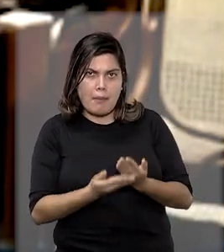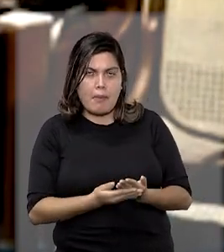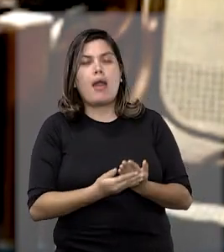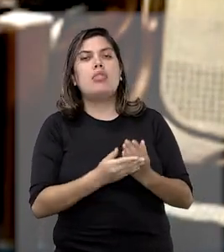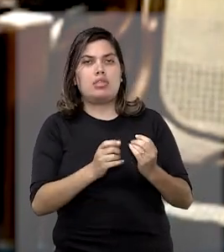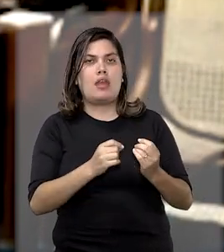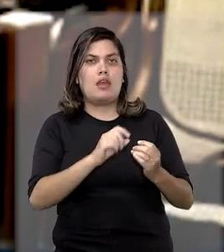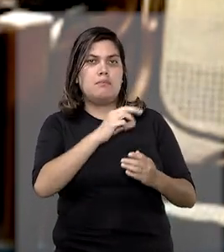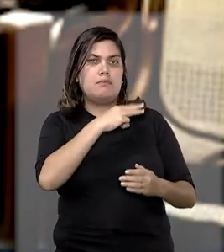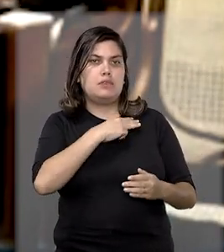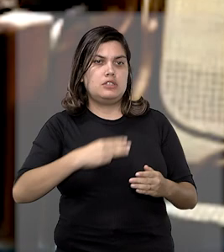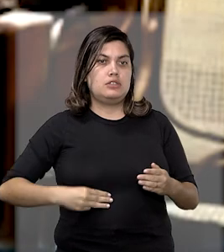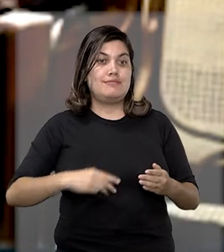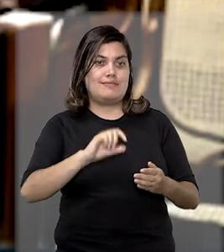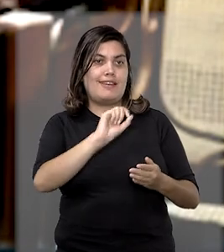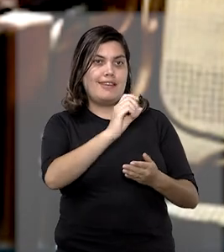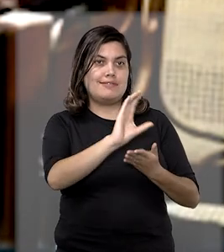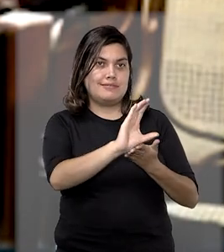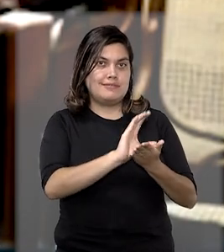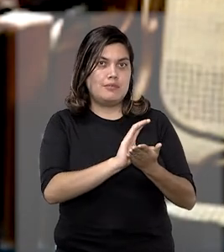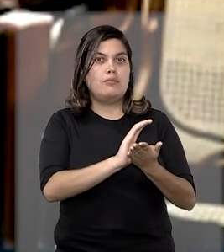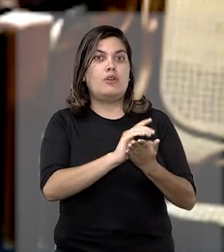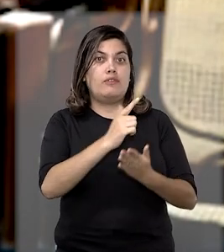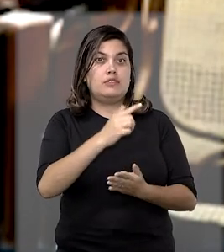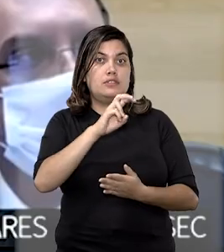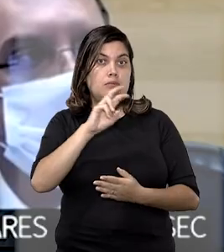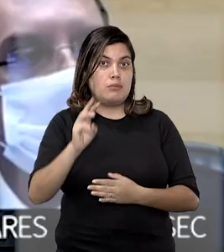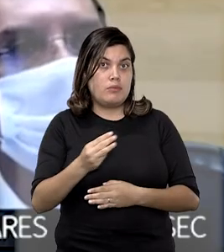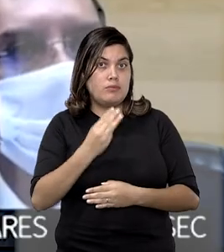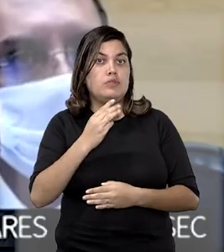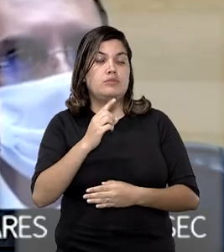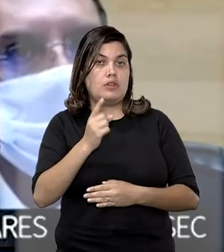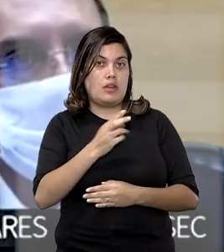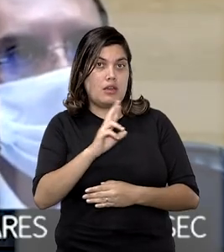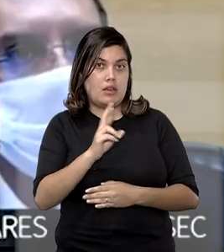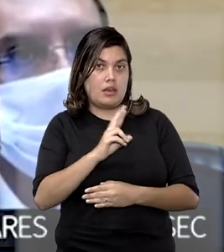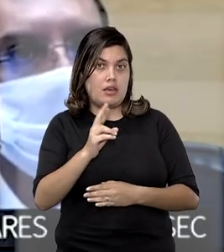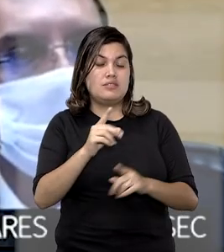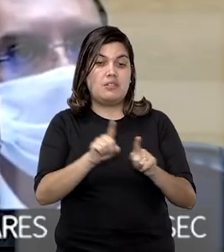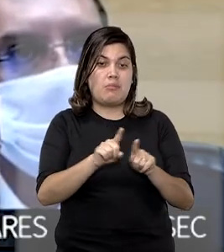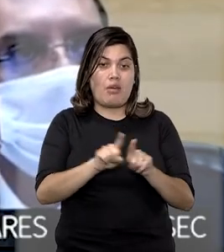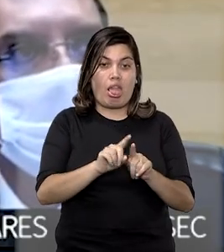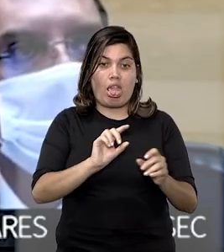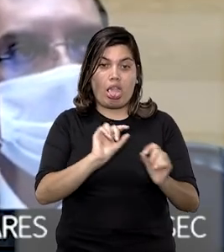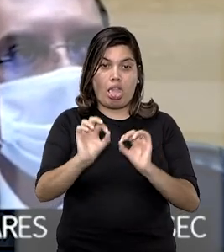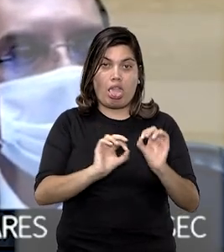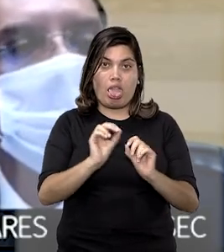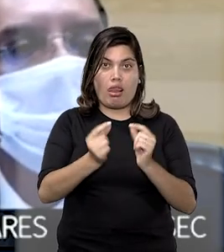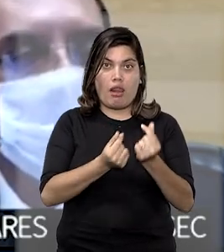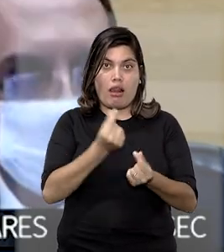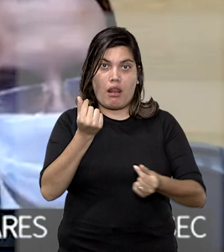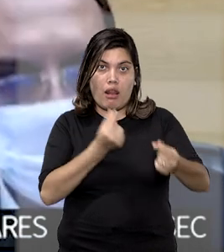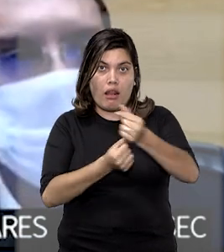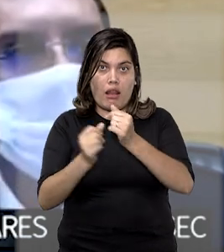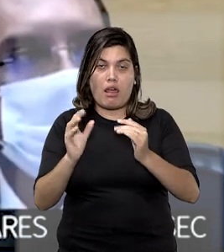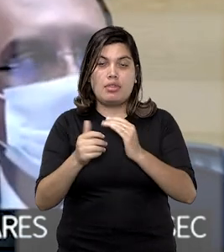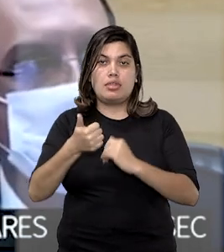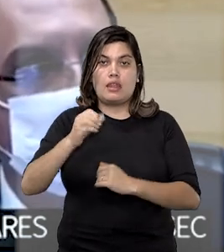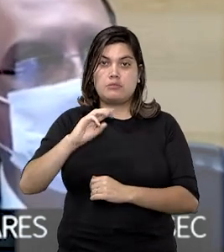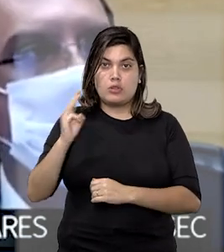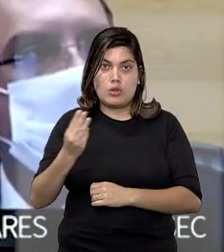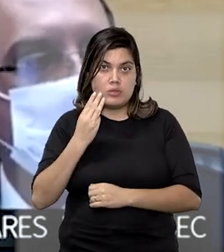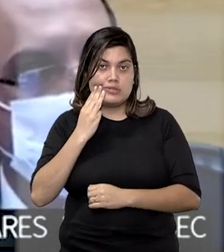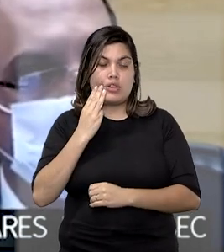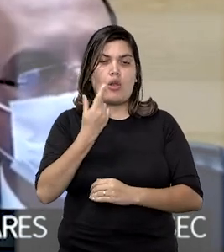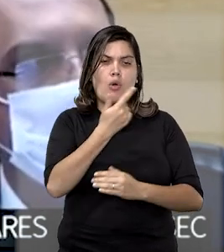o ex-ministro teria recebido mais de 15 milhões de reais a título de propina e lavado mais de 10 milhões, elementos que, ao